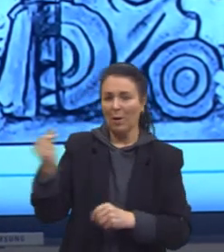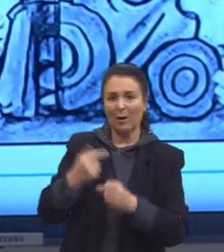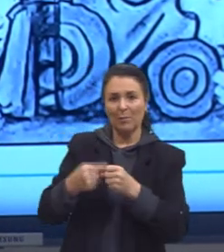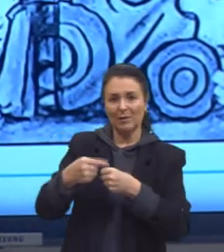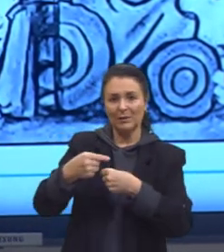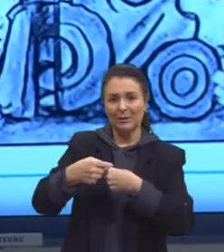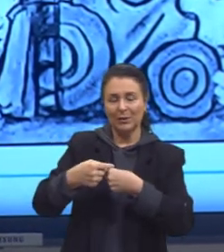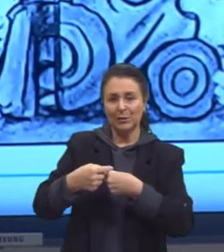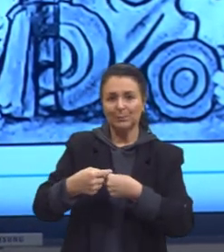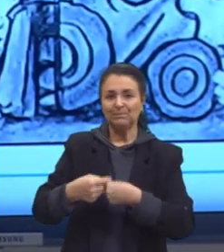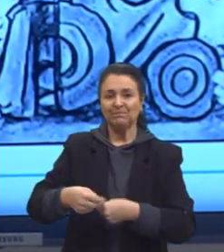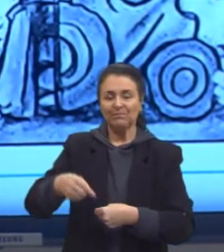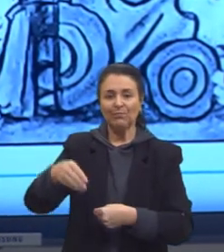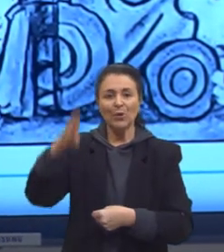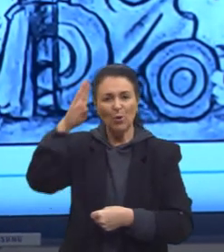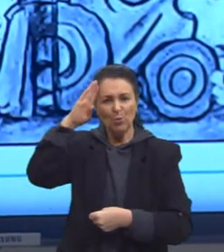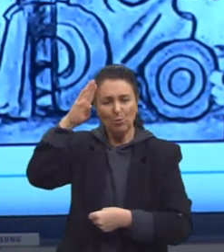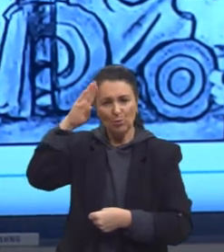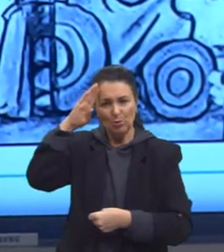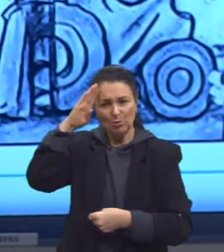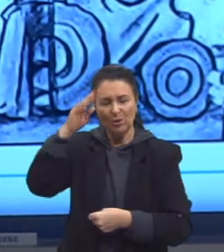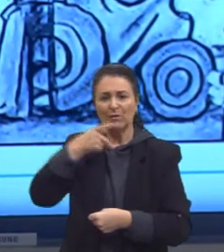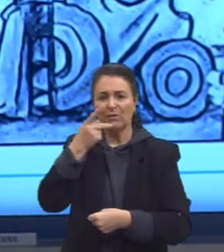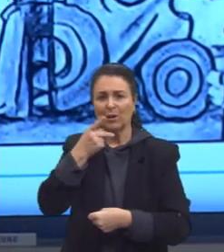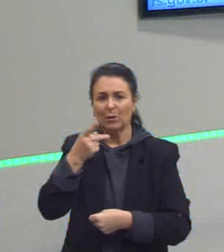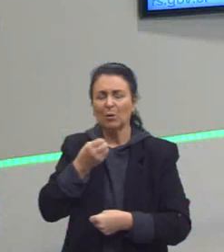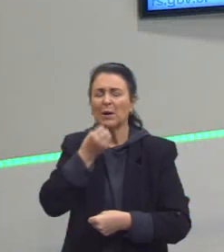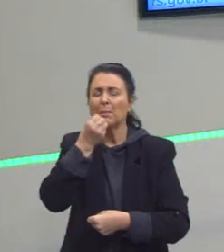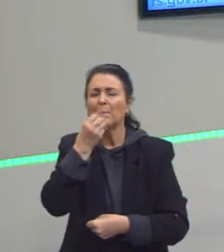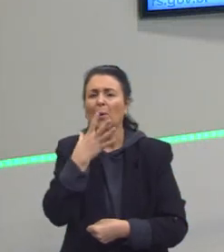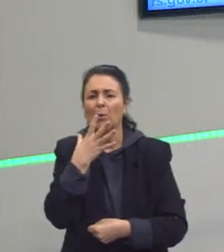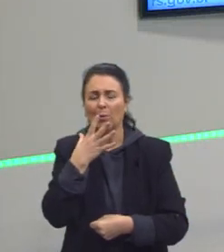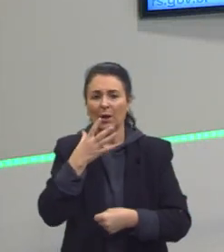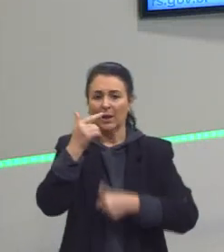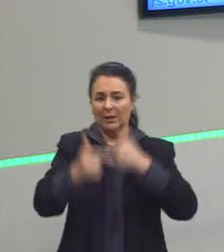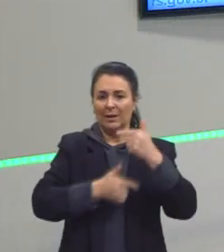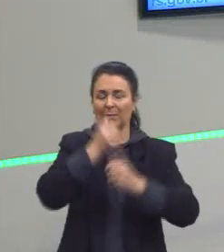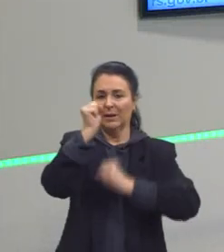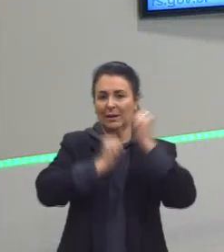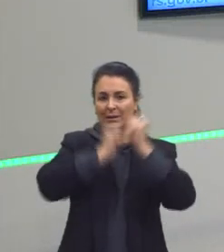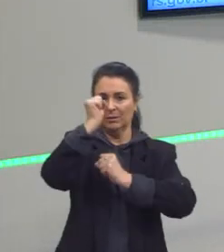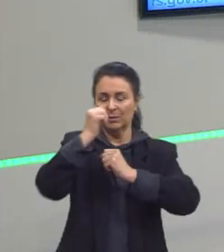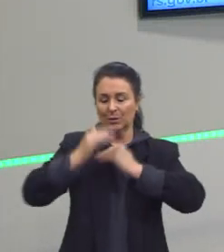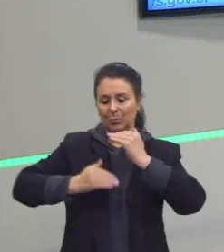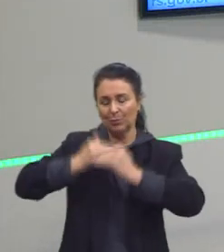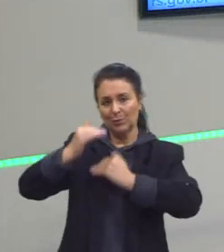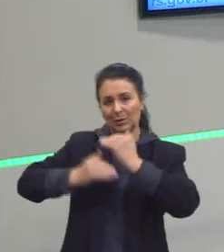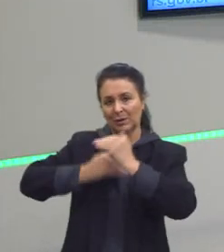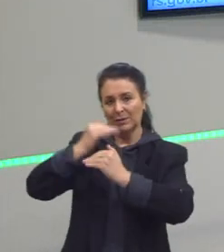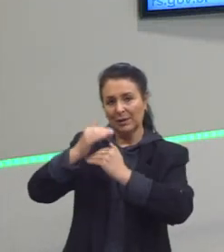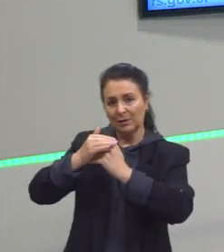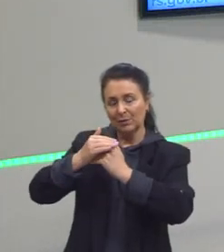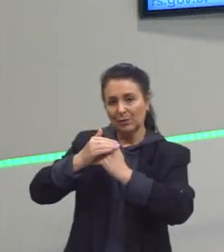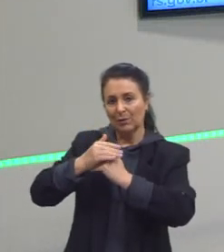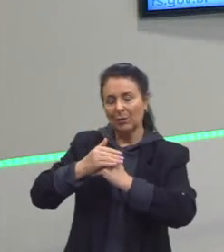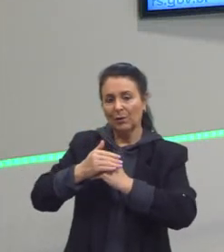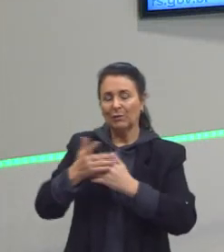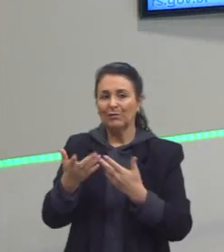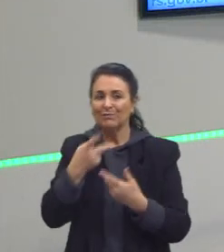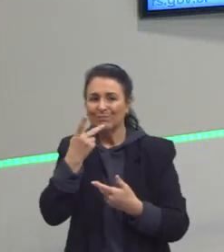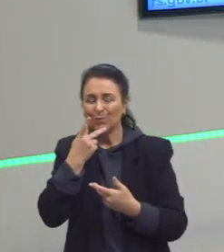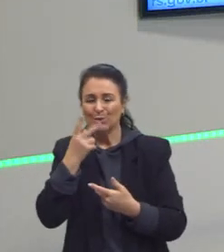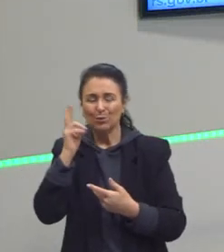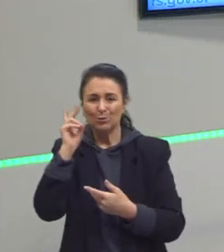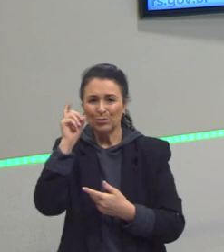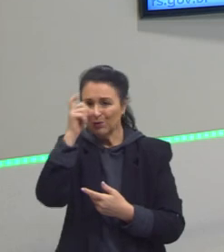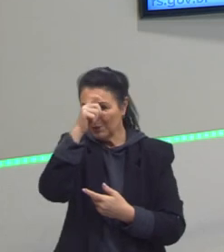Os coronéis disseram que era bom trabalhar nas indústrias. Esse foi um processo muito comum no Brasil, a partir da industrialização, não é?